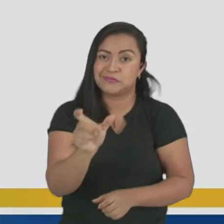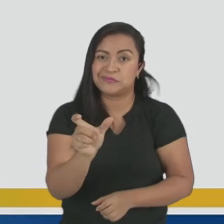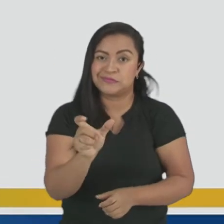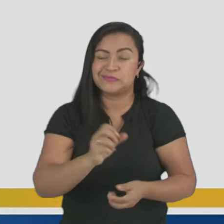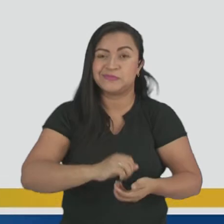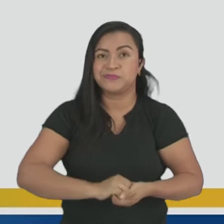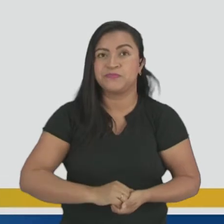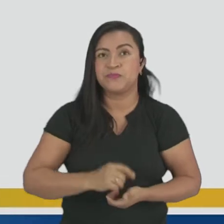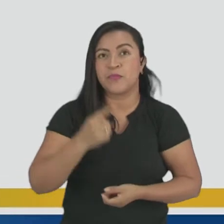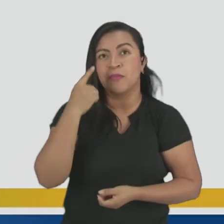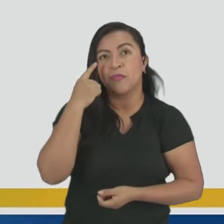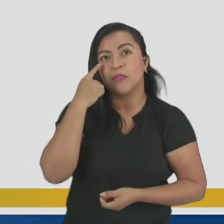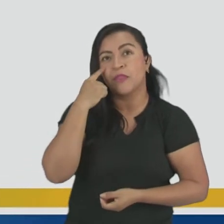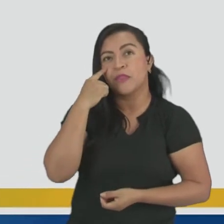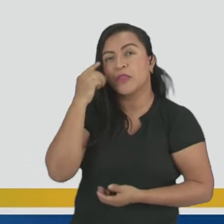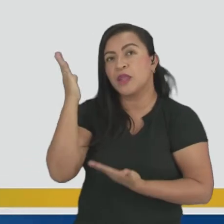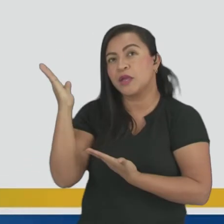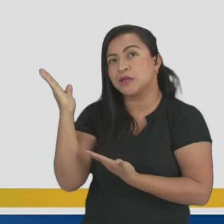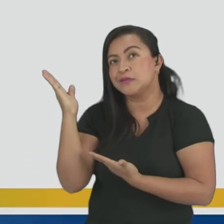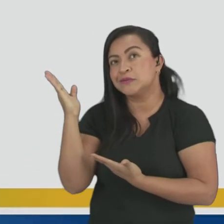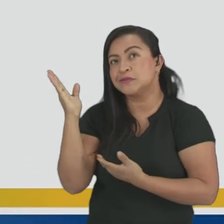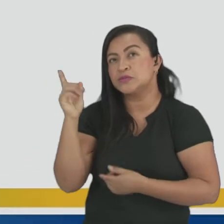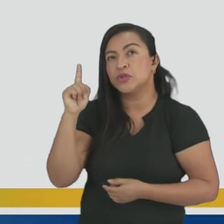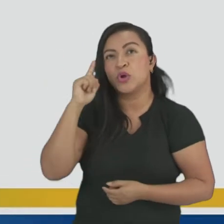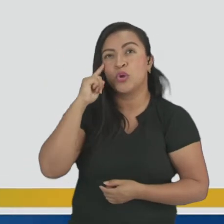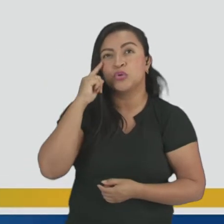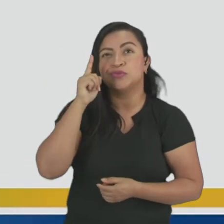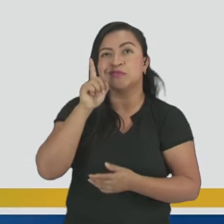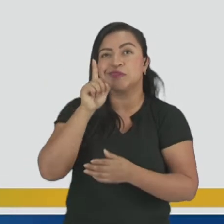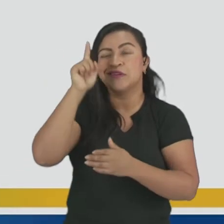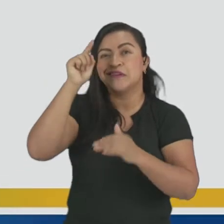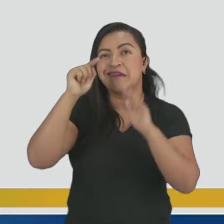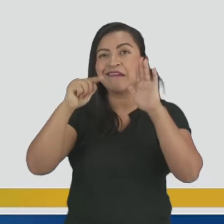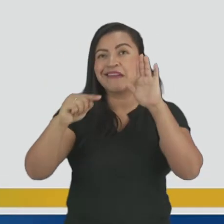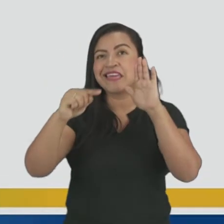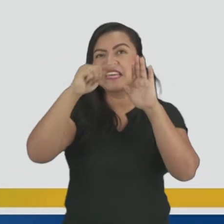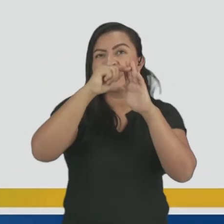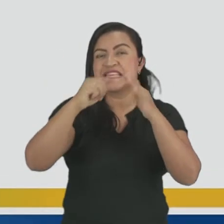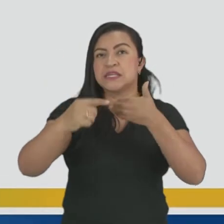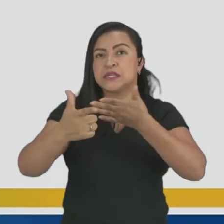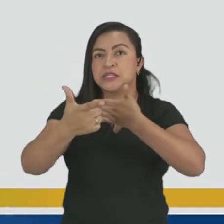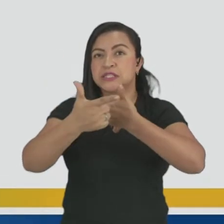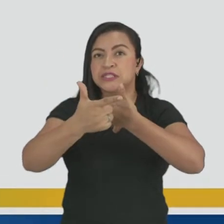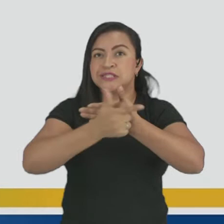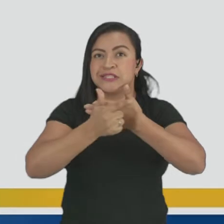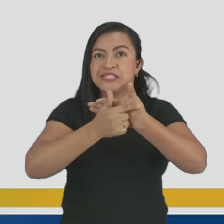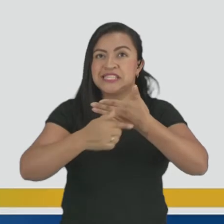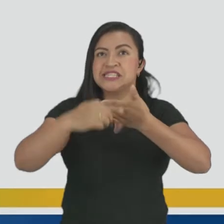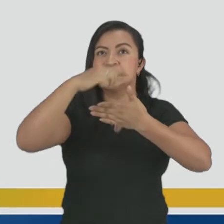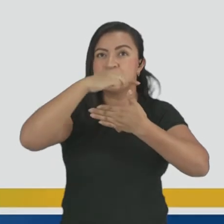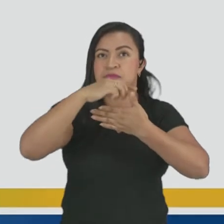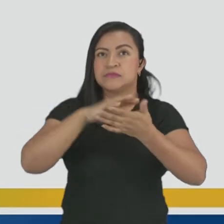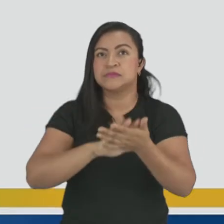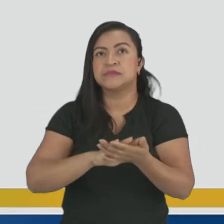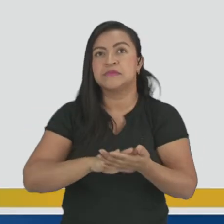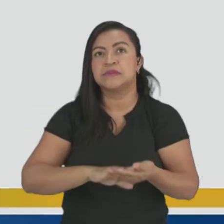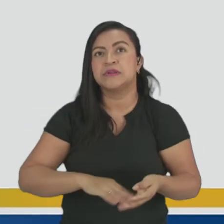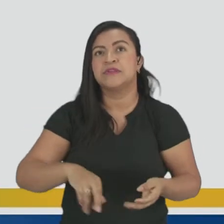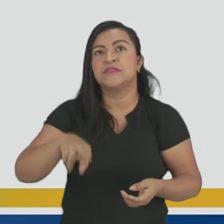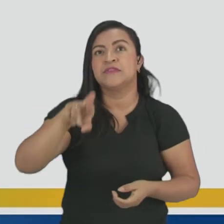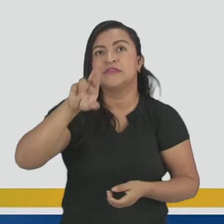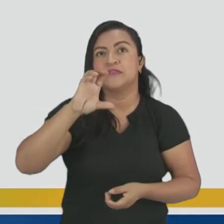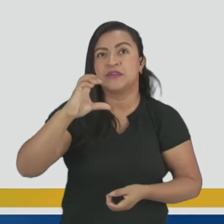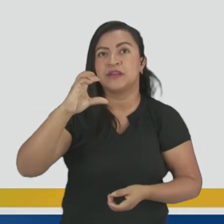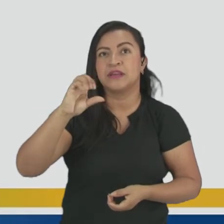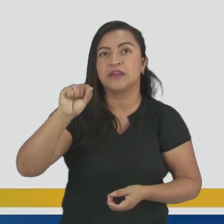olha essa página aí, nota que aí em cima, nessa palavrinha aí, recessão e recolhimento. Essas são as duas